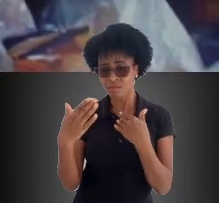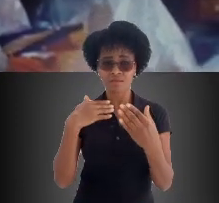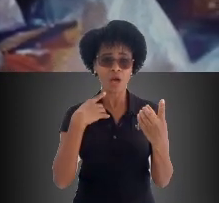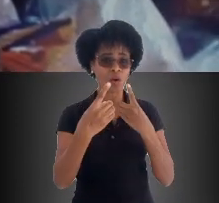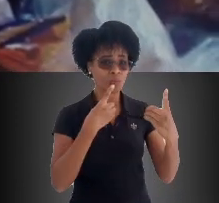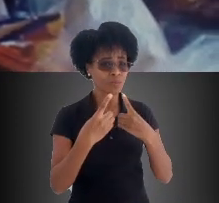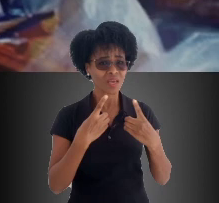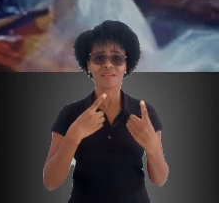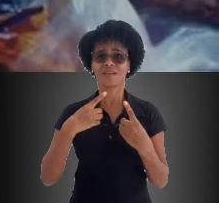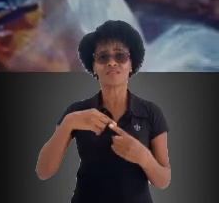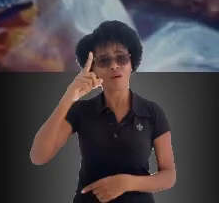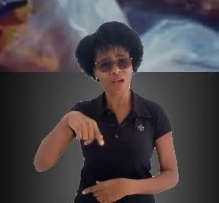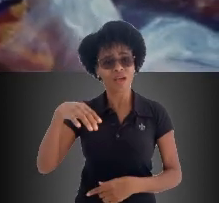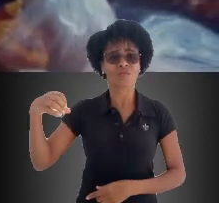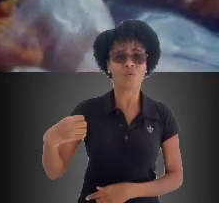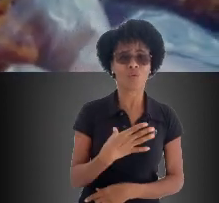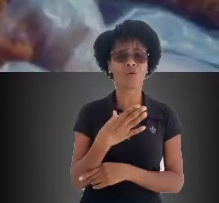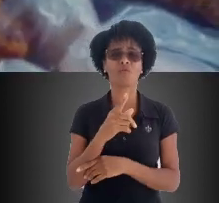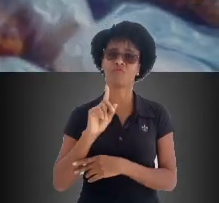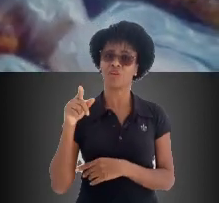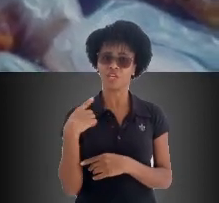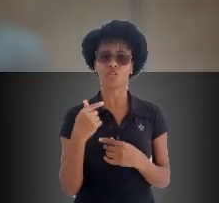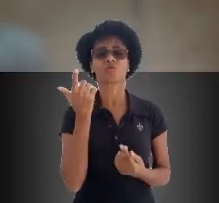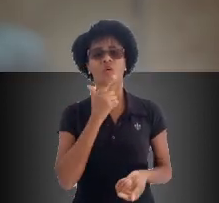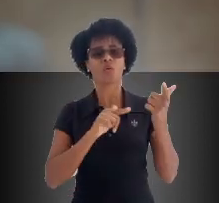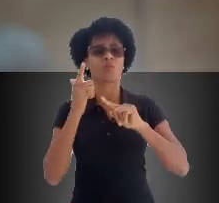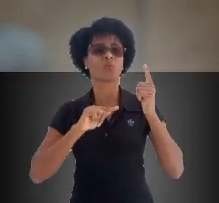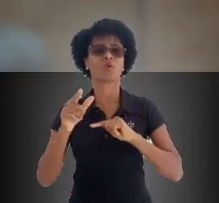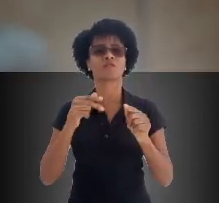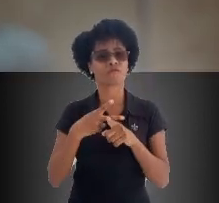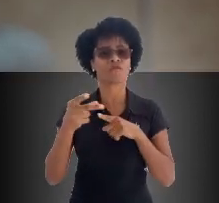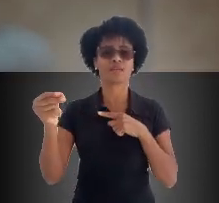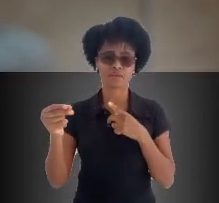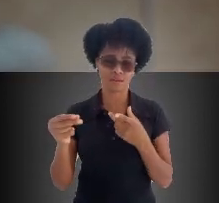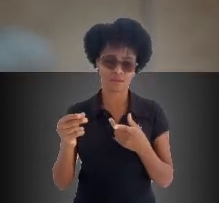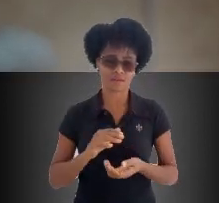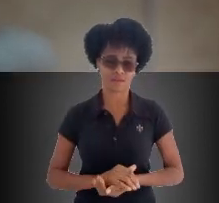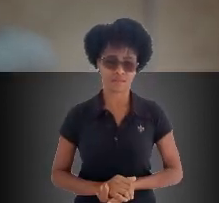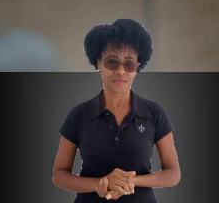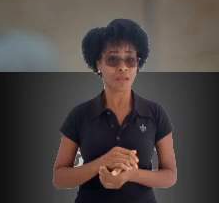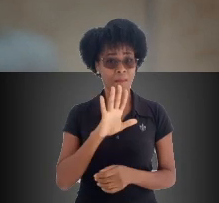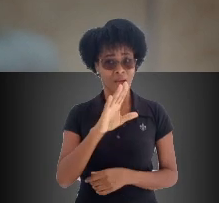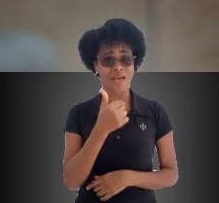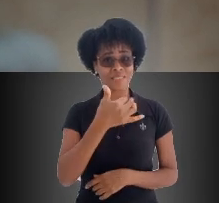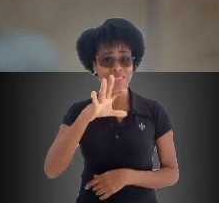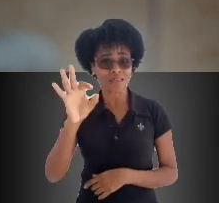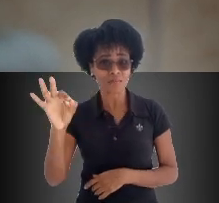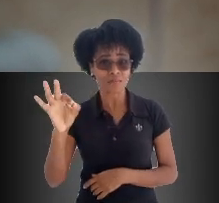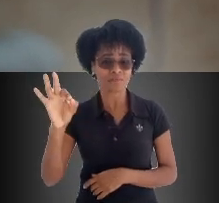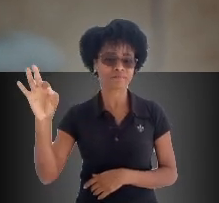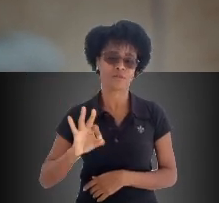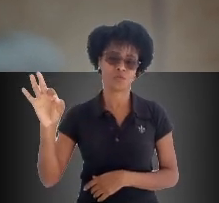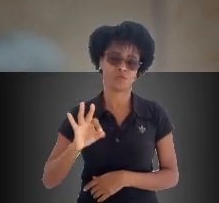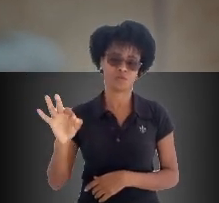inicialmente, porque tudo era novo nesse processo. Então, a conseguiu superar inicialmente essa parada que foi de 100%, mas a gente